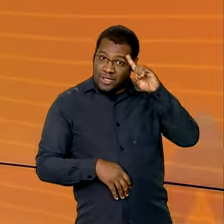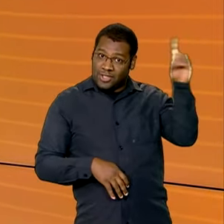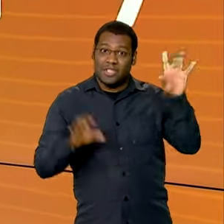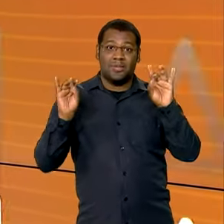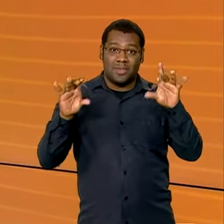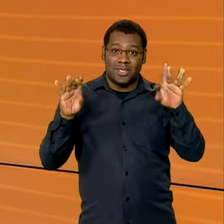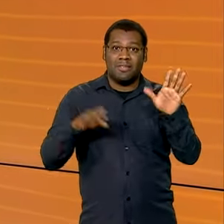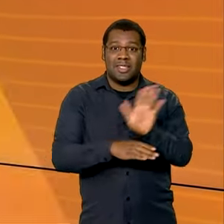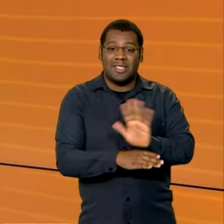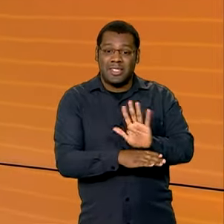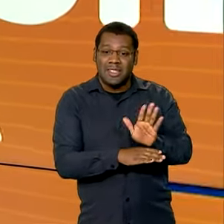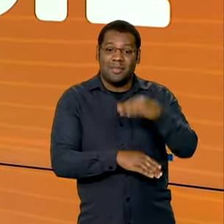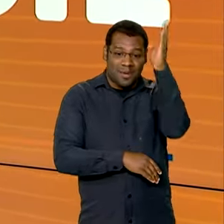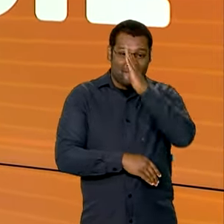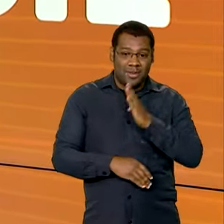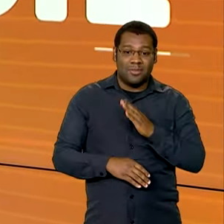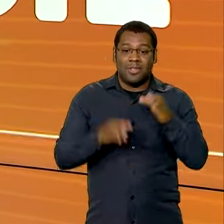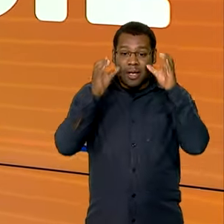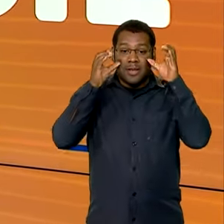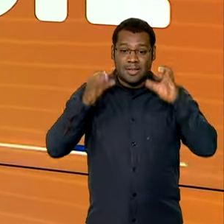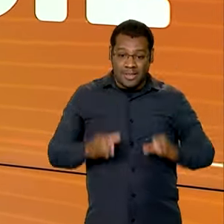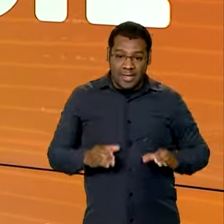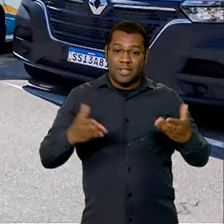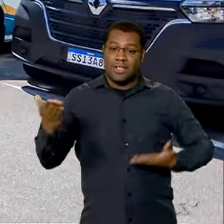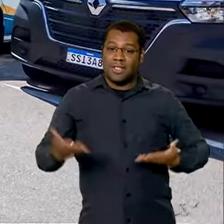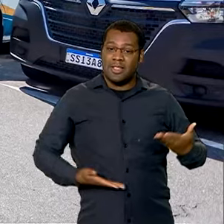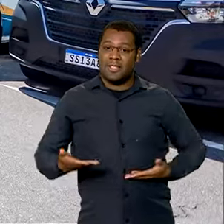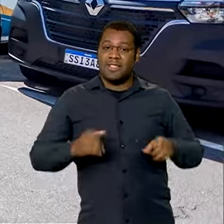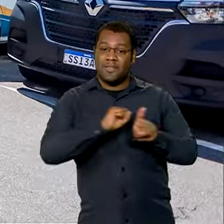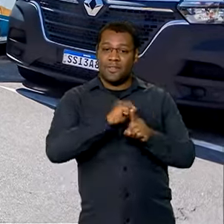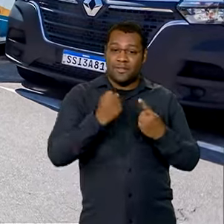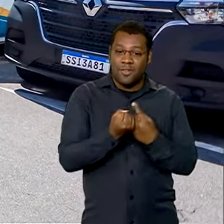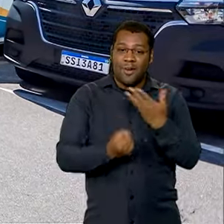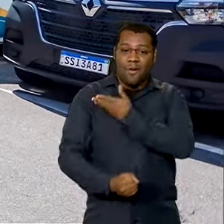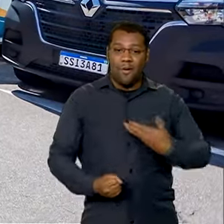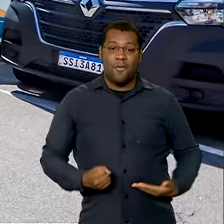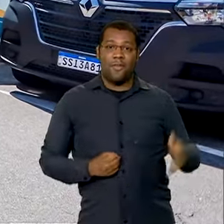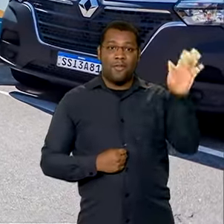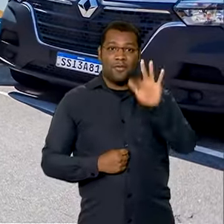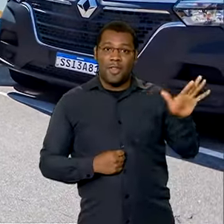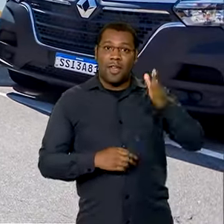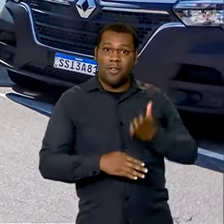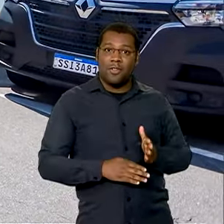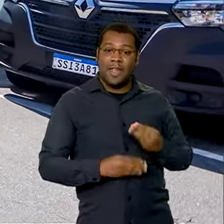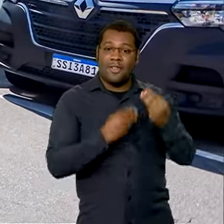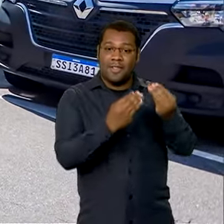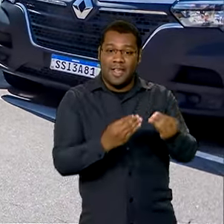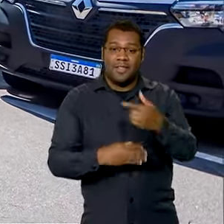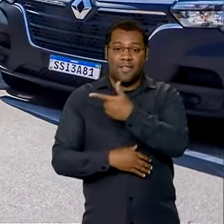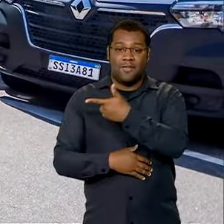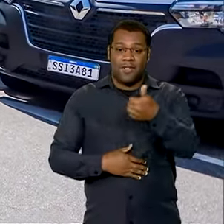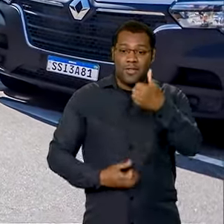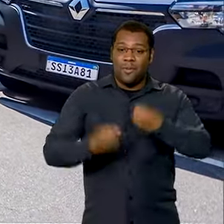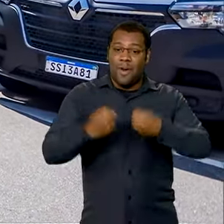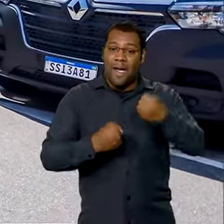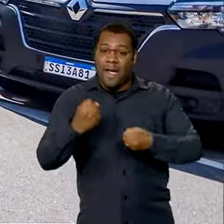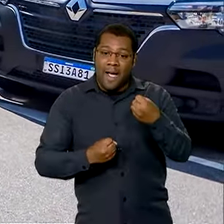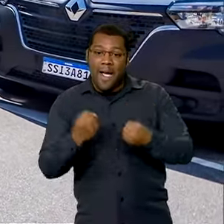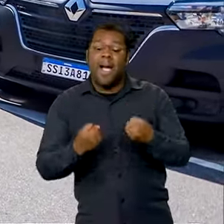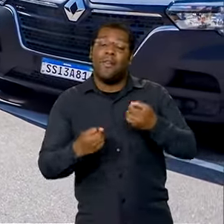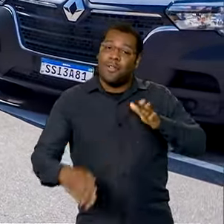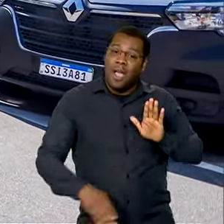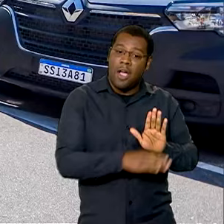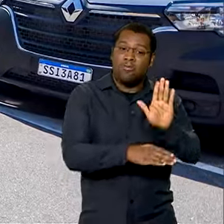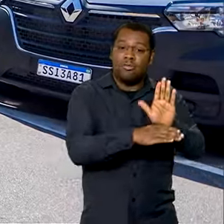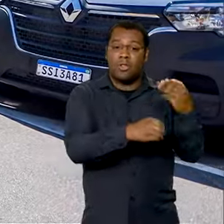brasileiro. Cidadania e assistência social, o governo federal entrega 21 veículos do Nob Suas a